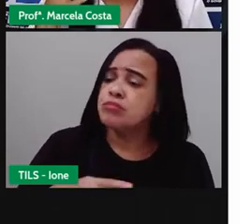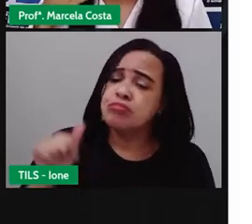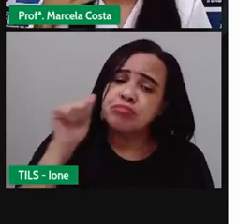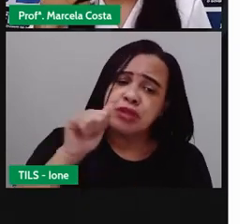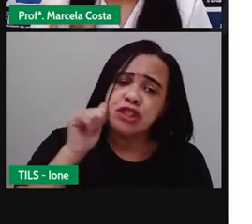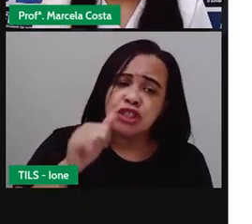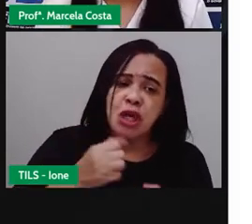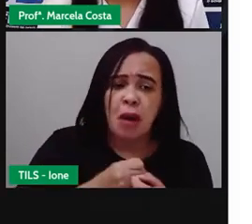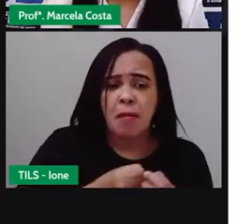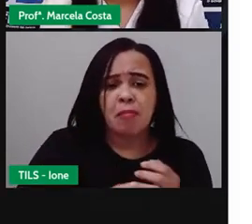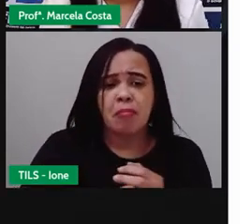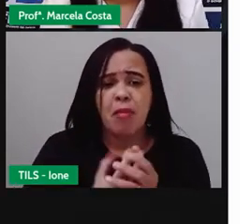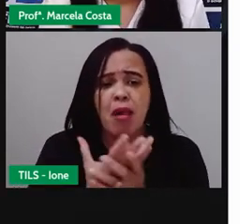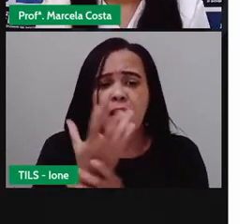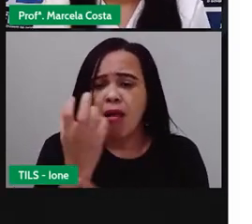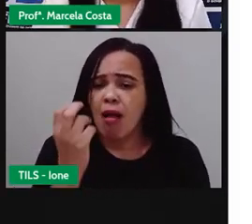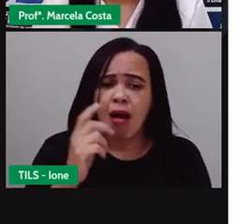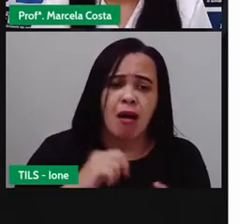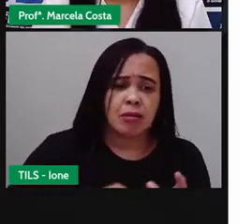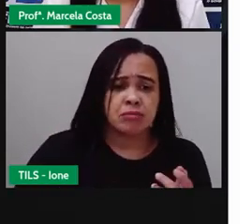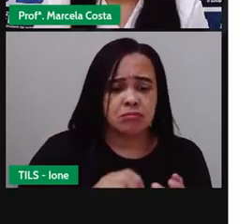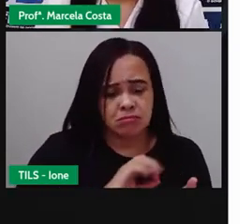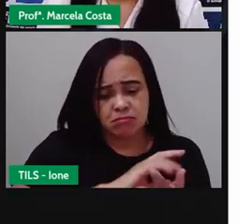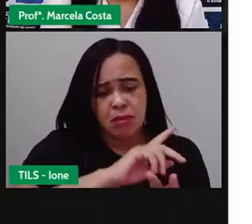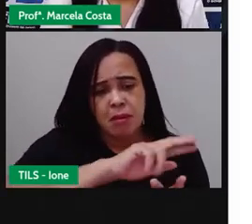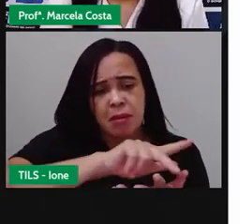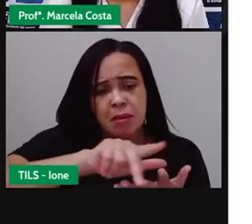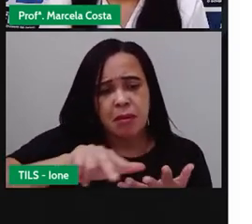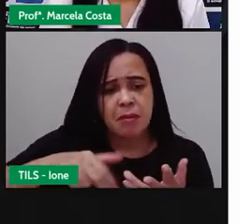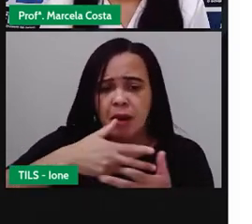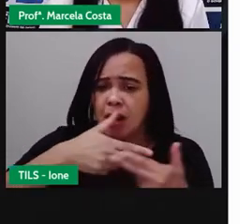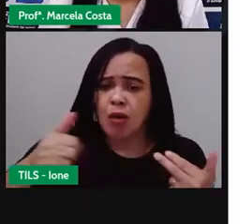coisas para justificar a cor da pele dela?